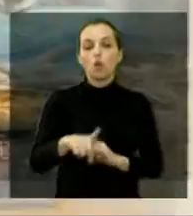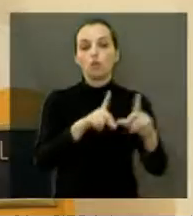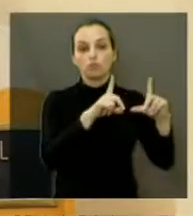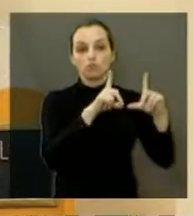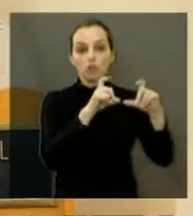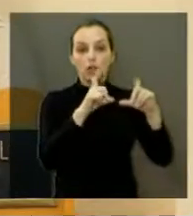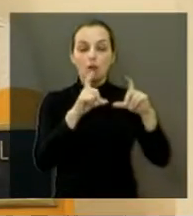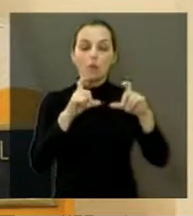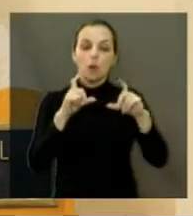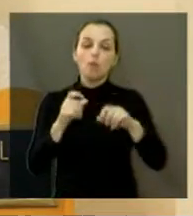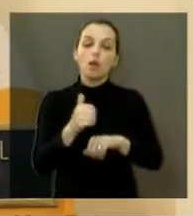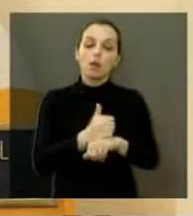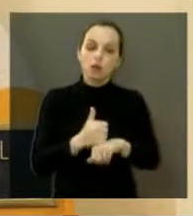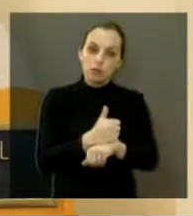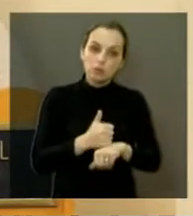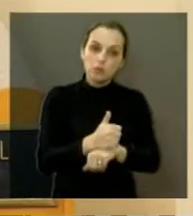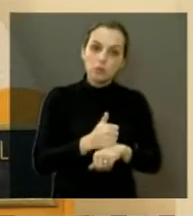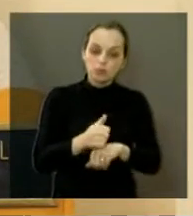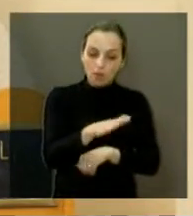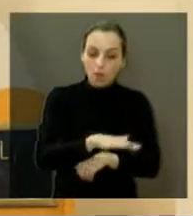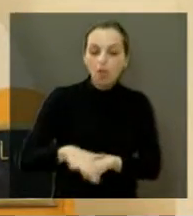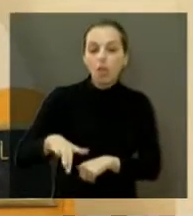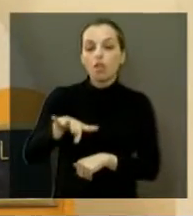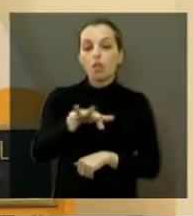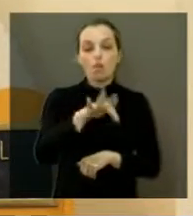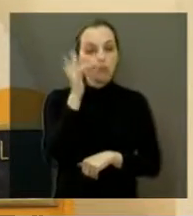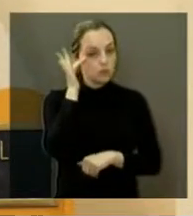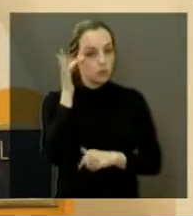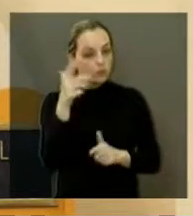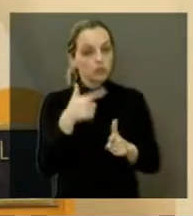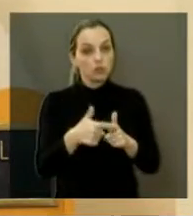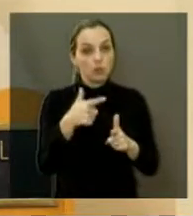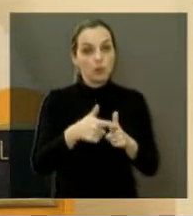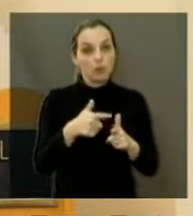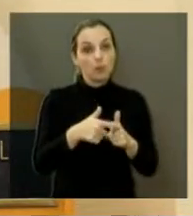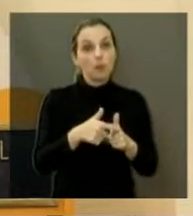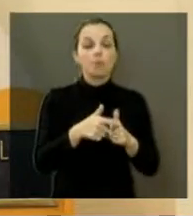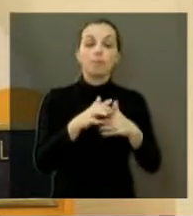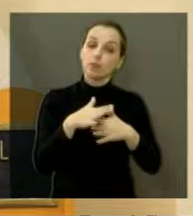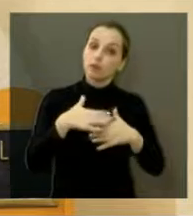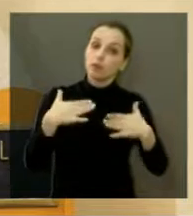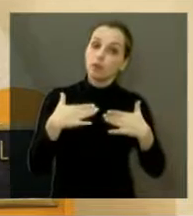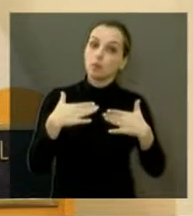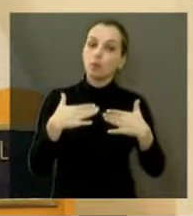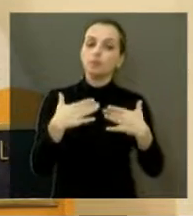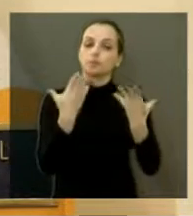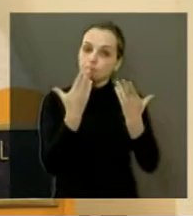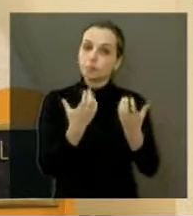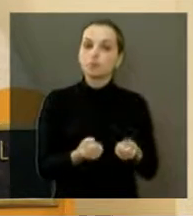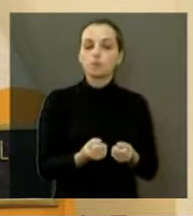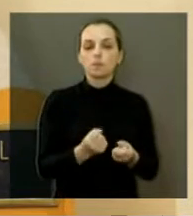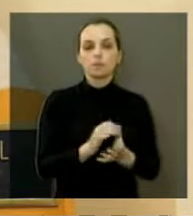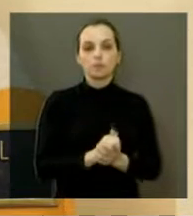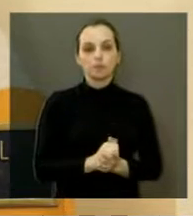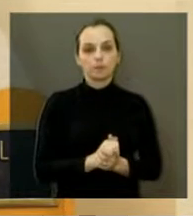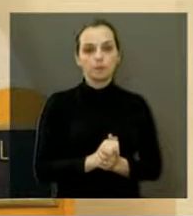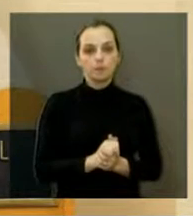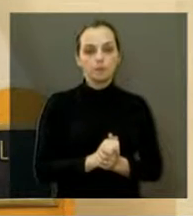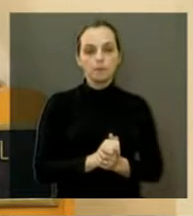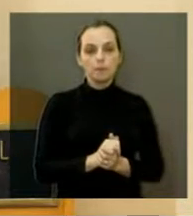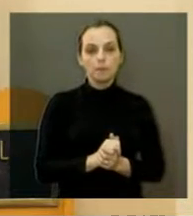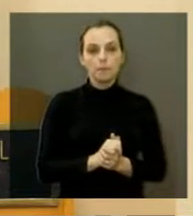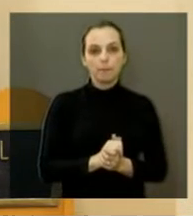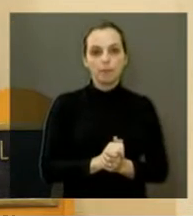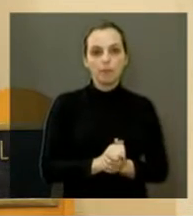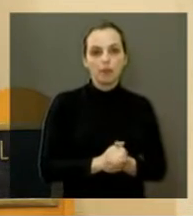profissionais da área também resolvessem essa questão. A ficou muito contente com esse atendimento. A demarcação de